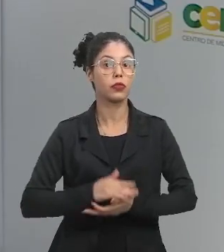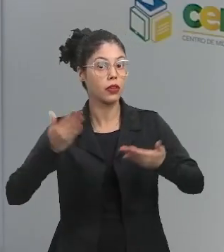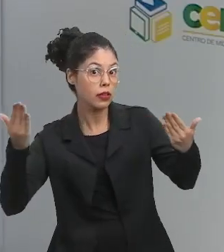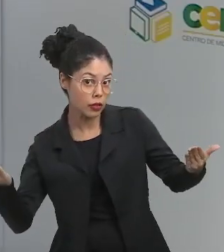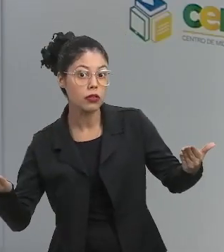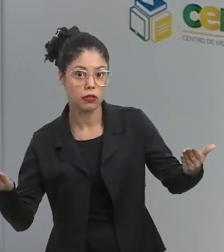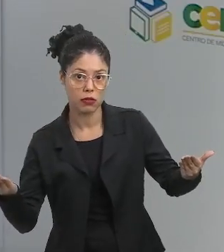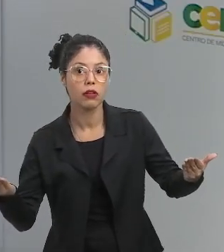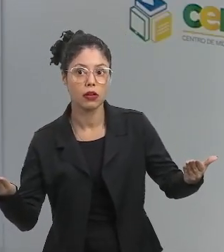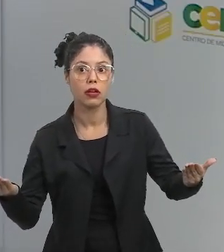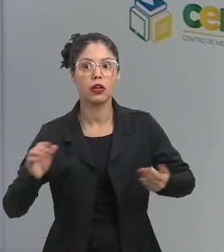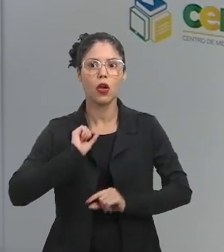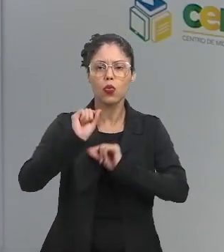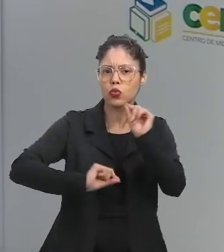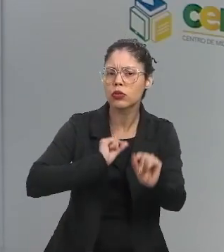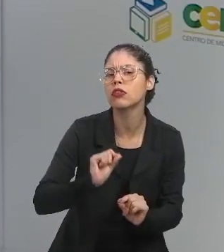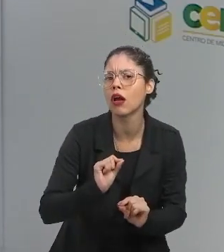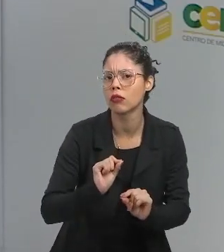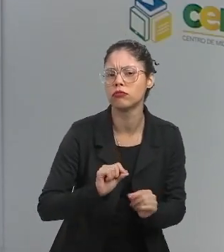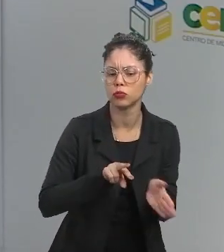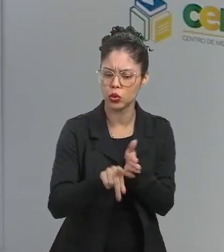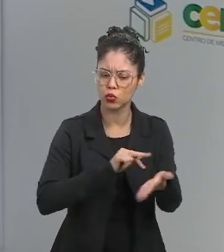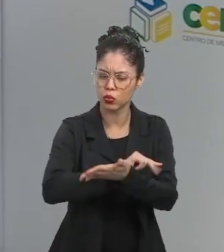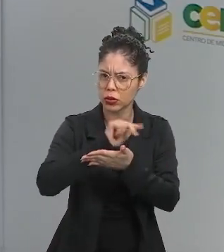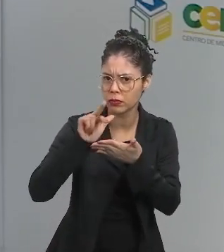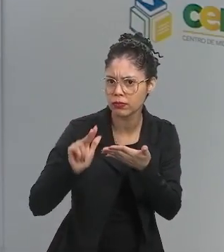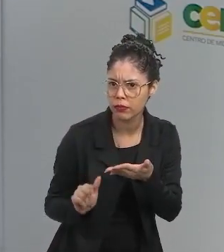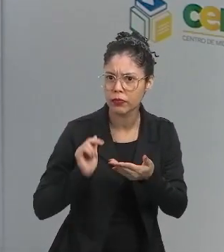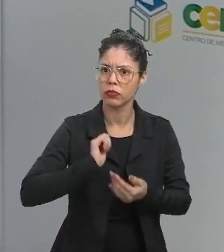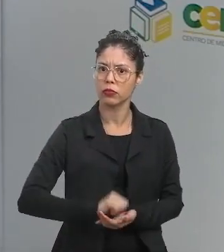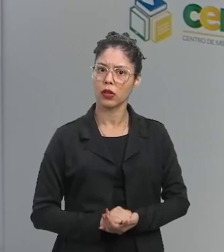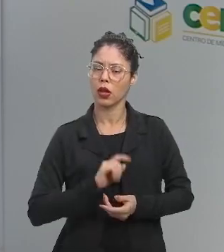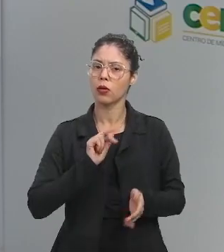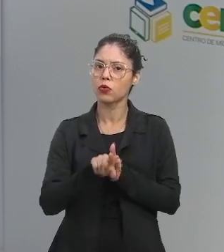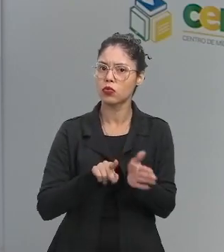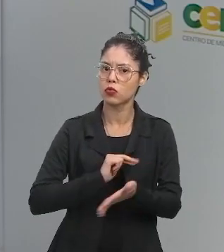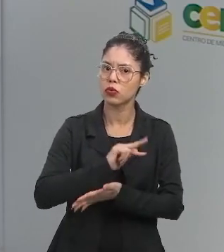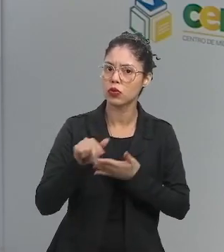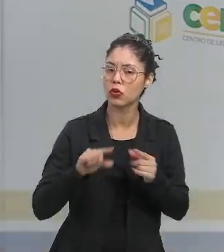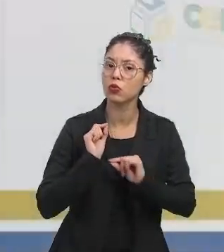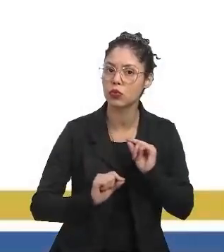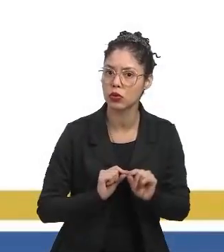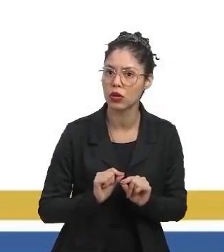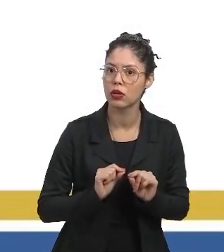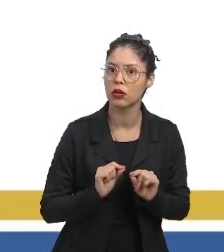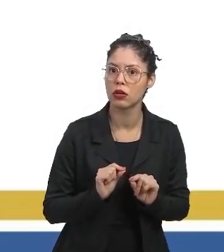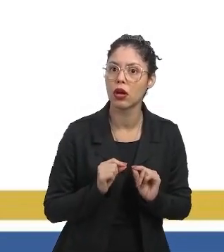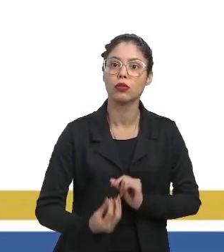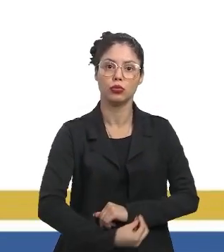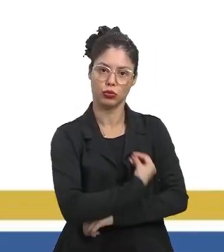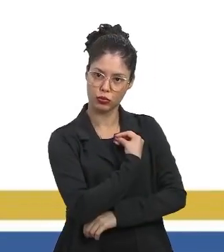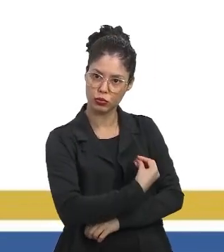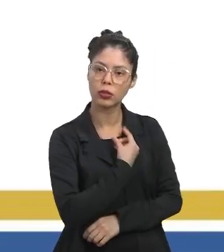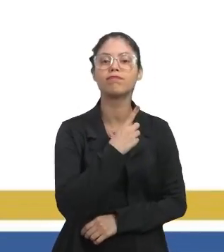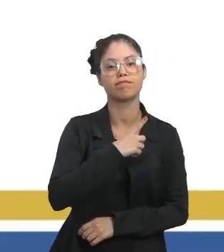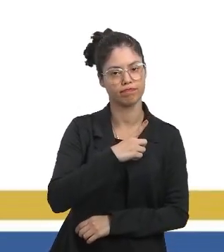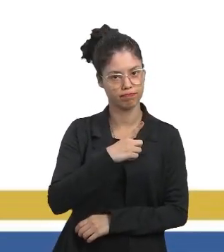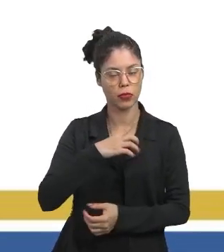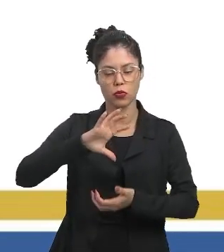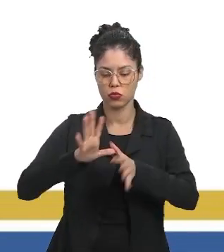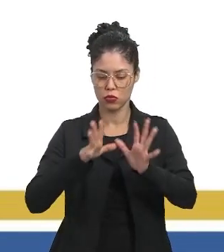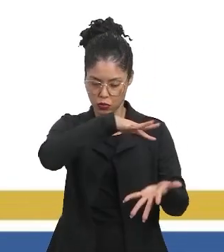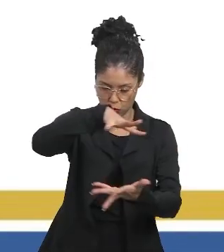Então, o que é biodiversidade? Biodiversidade é a diversidade de vida existente nos